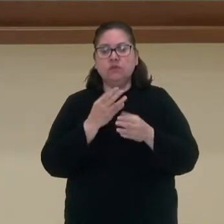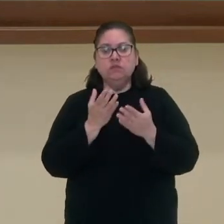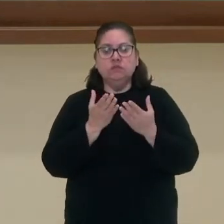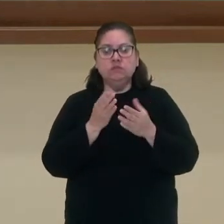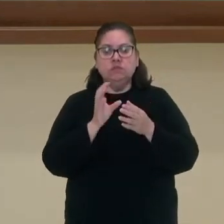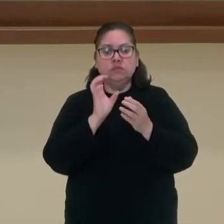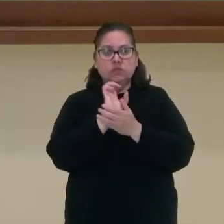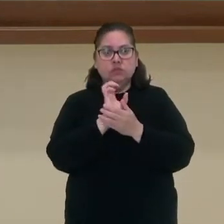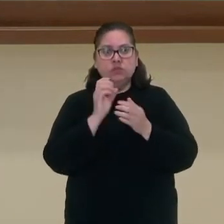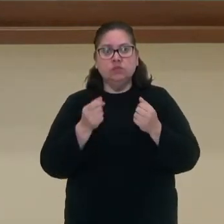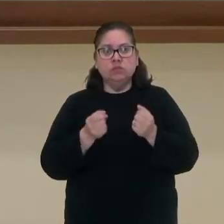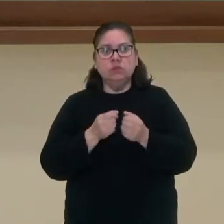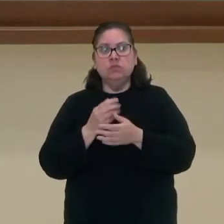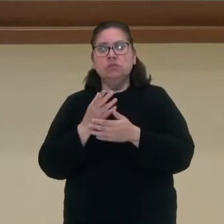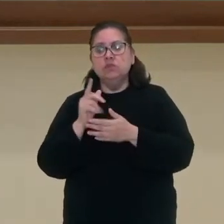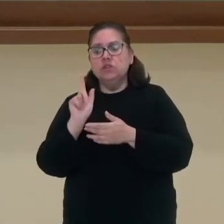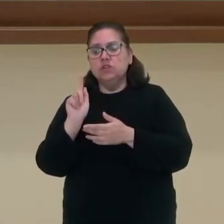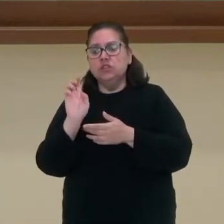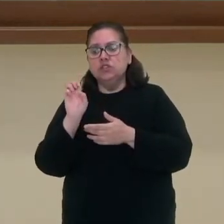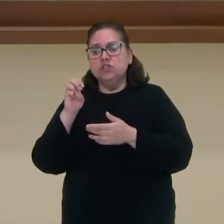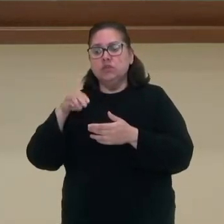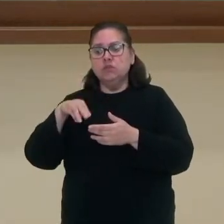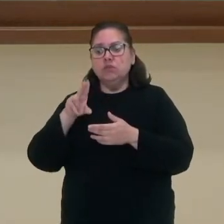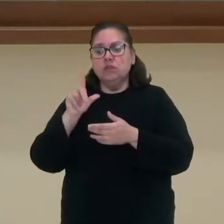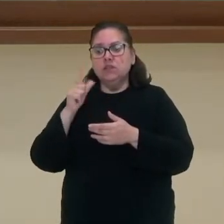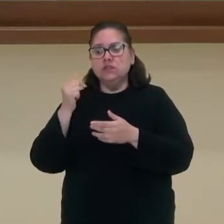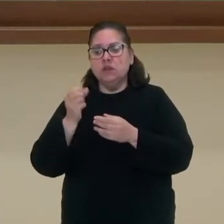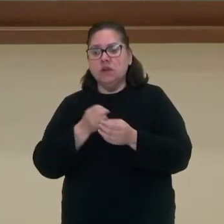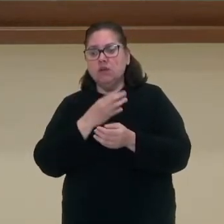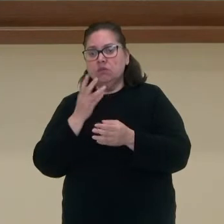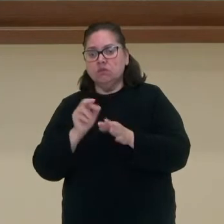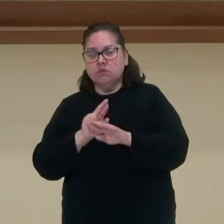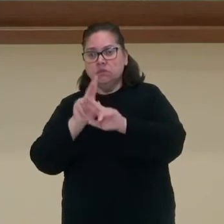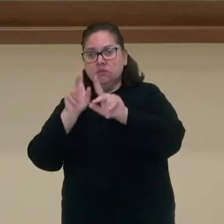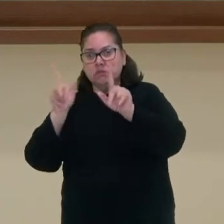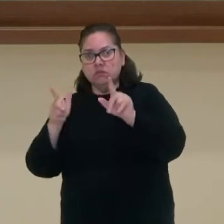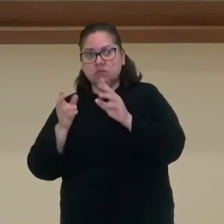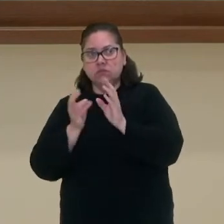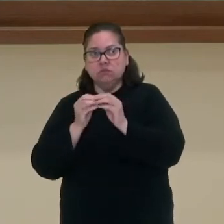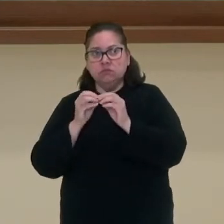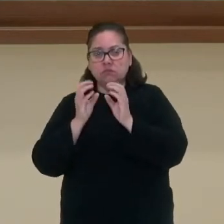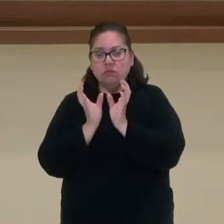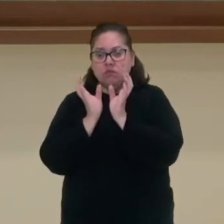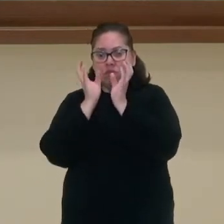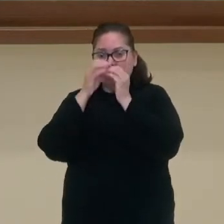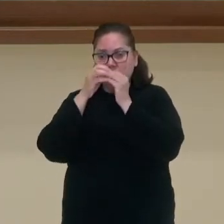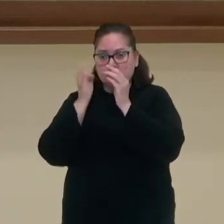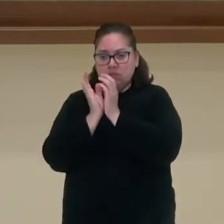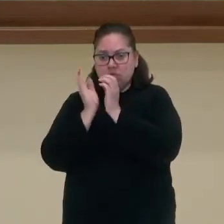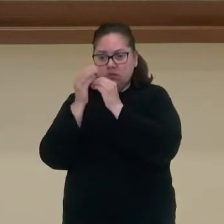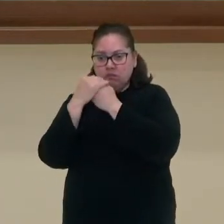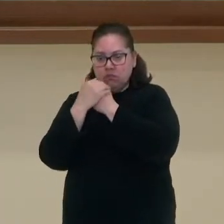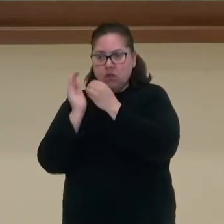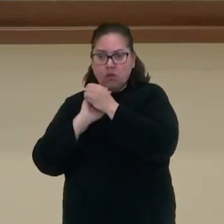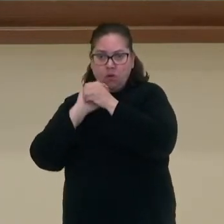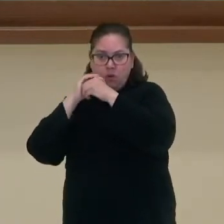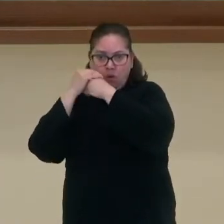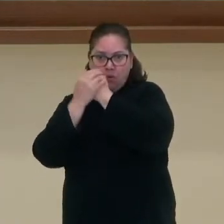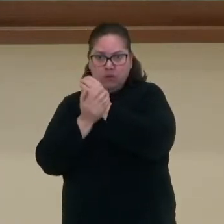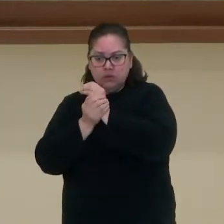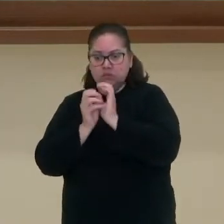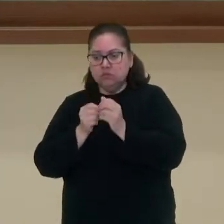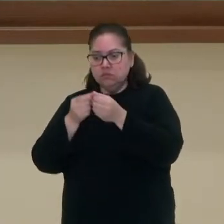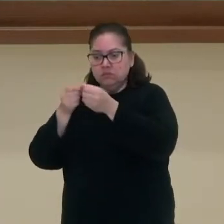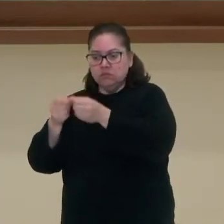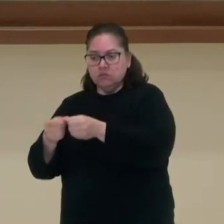E também pode ser por gemulação. Algumas células que são indiferenciadas, elas fazem uma membraninha de espículas, e